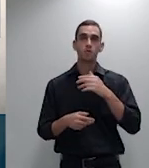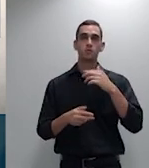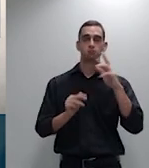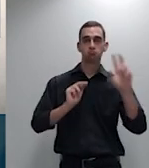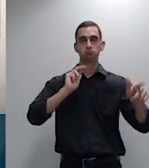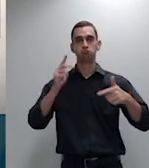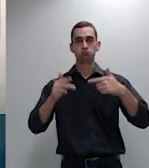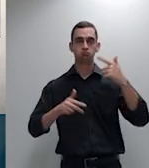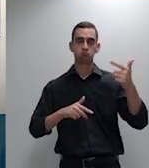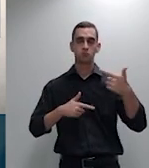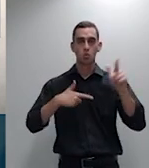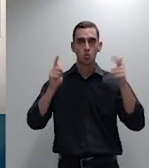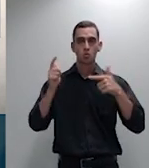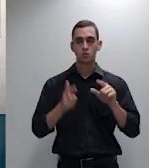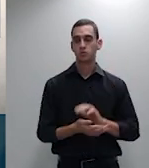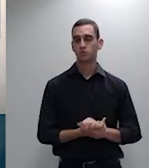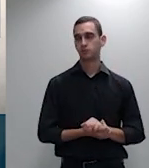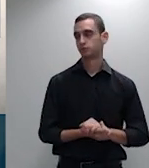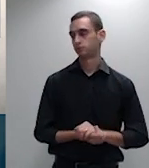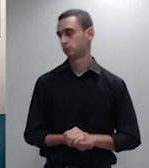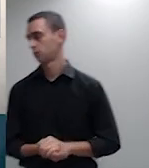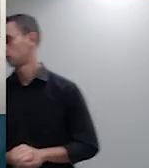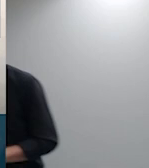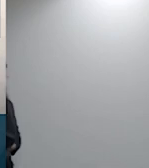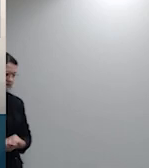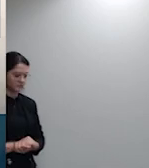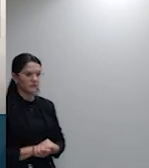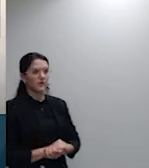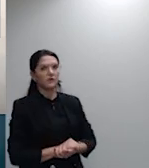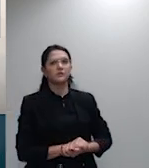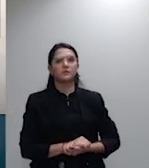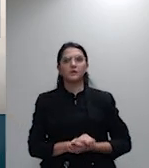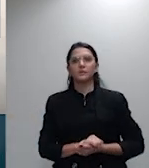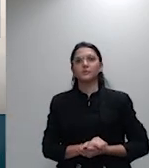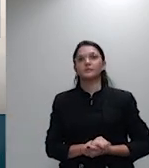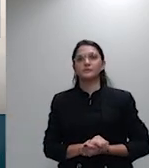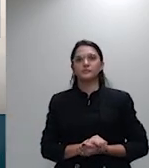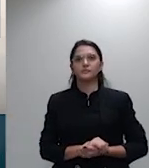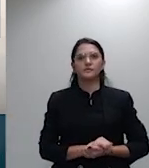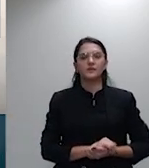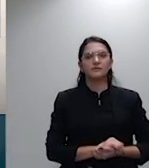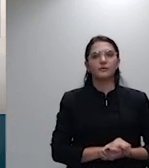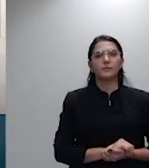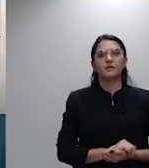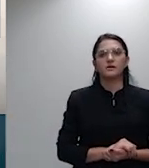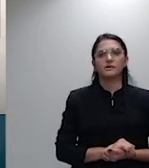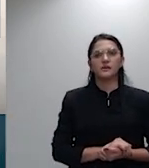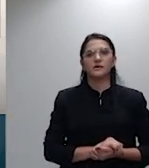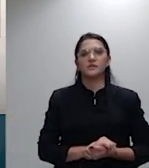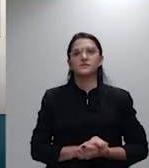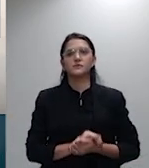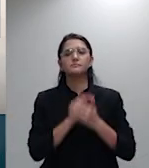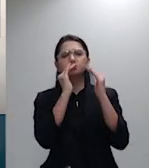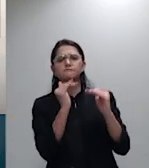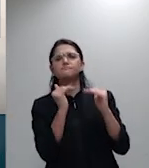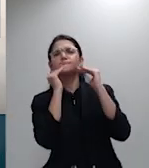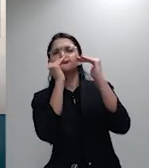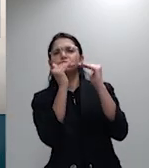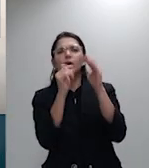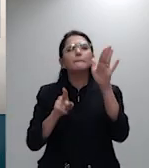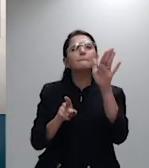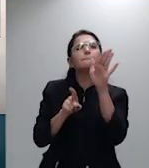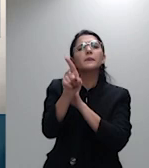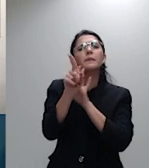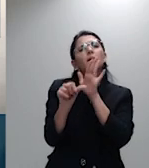fundamental para a defesa dos consumidores excelências a primeira pergunta é será que existe alguma